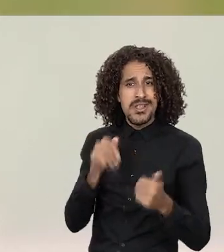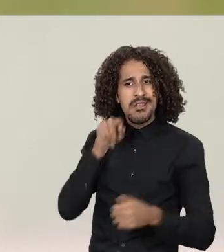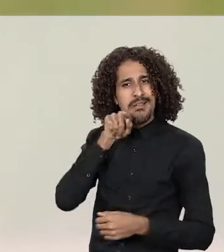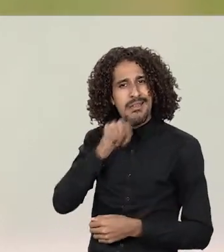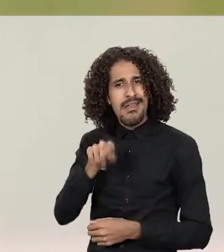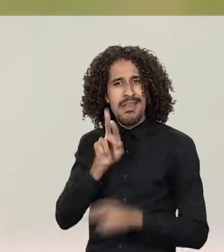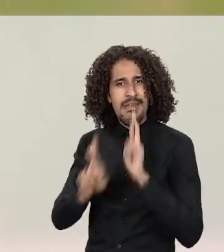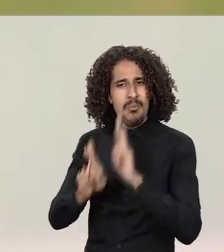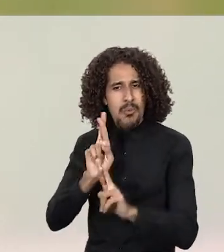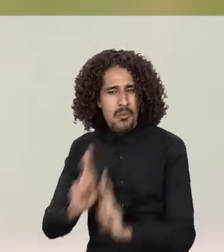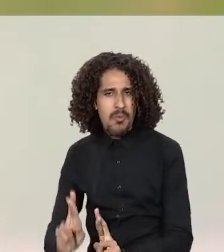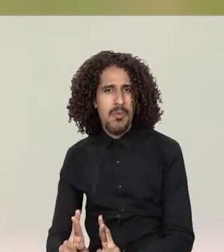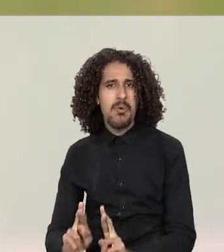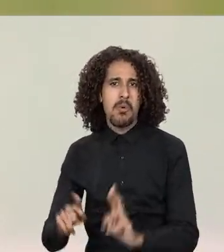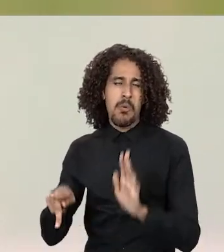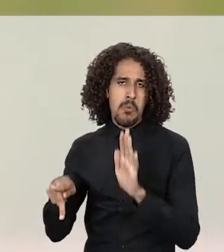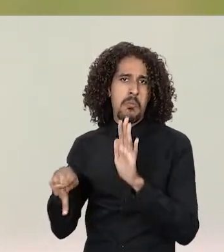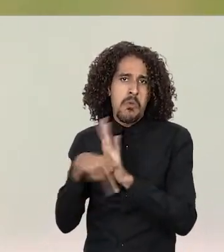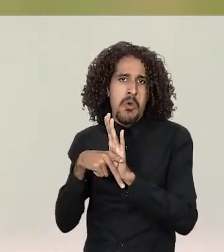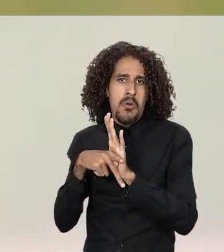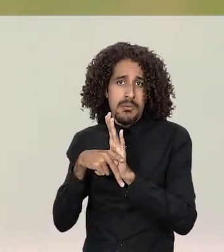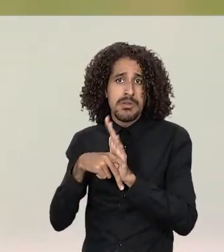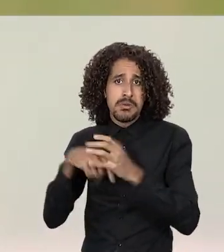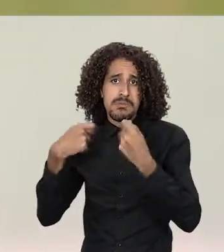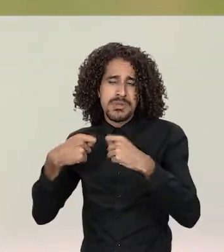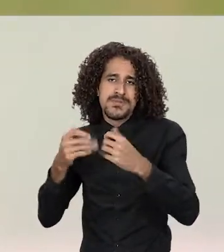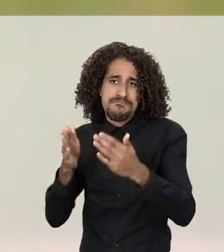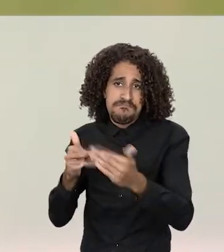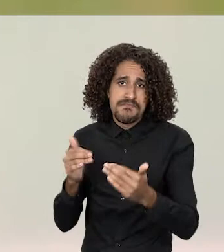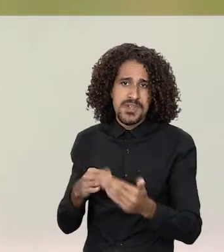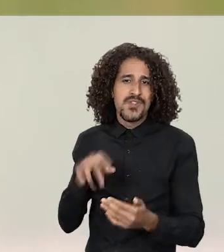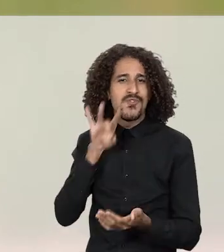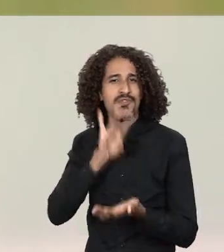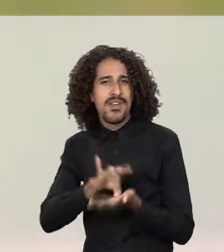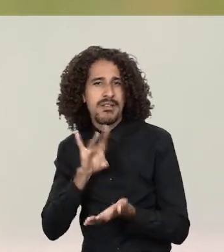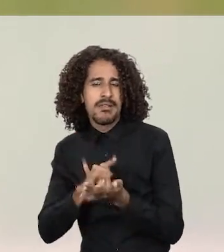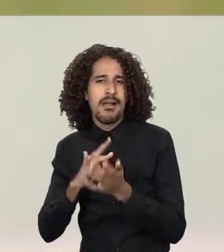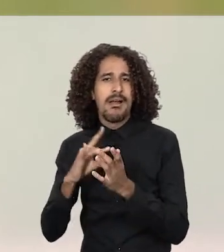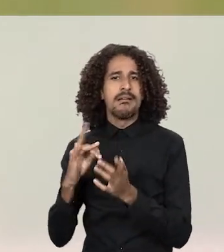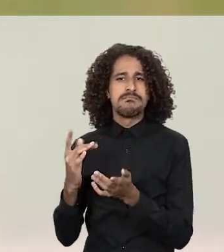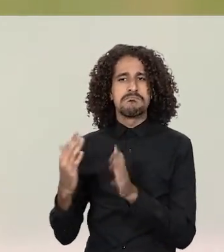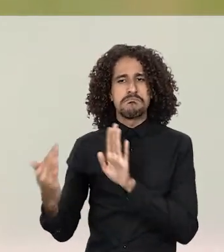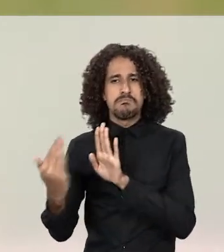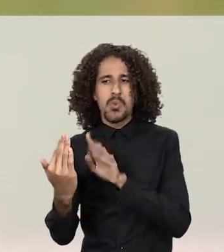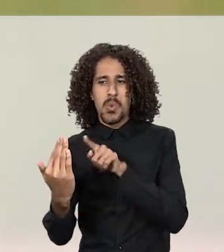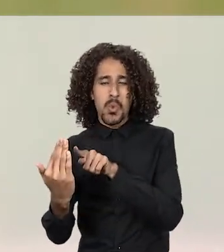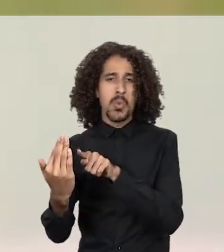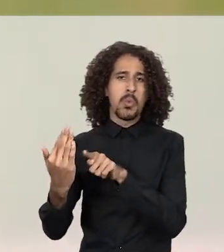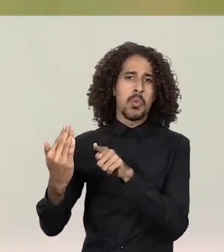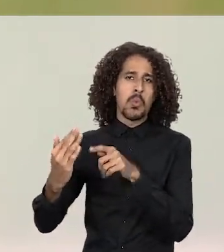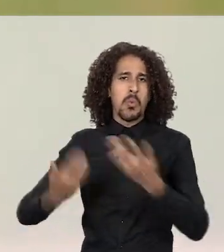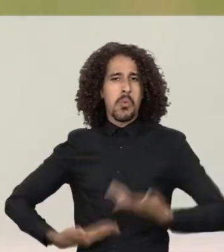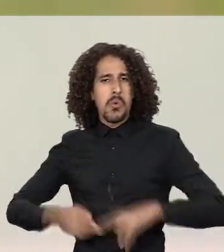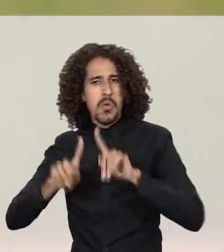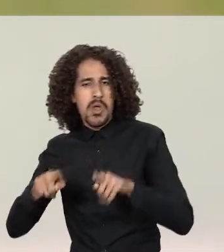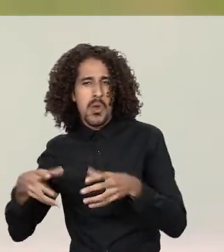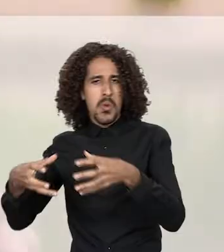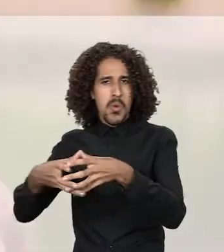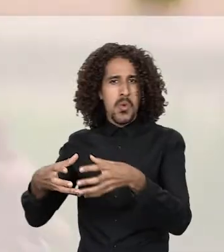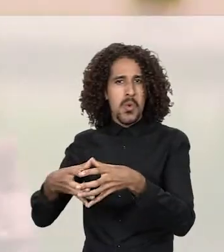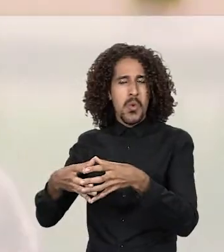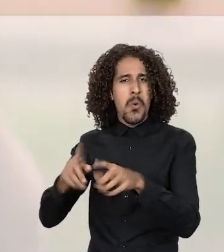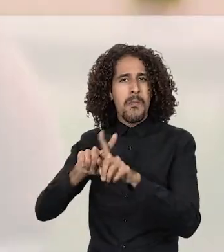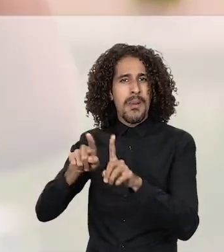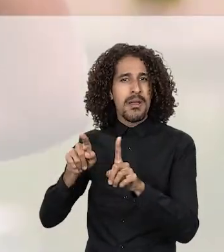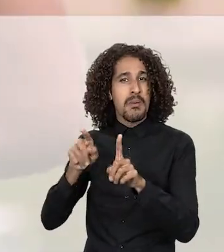preciso exigir de resultado, que não deixa de ser uma exigência pessoal, uma exigência também da equipe,